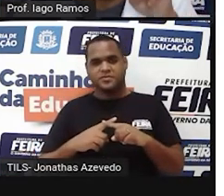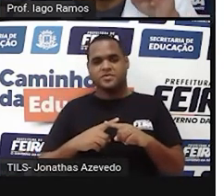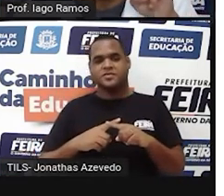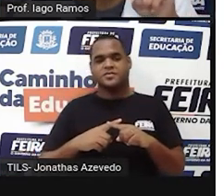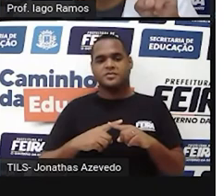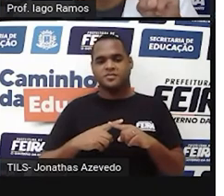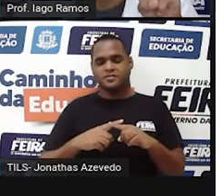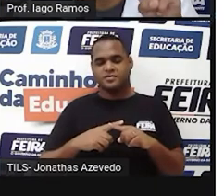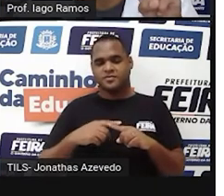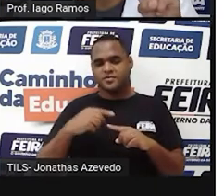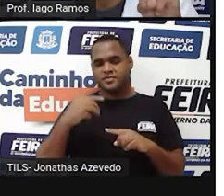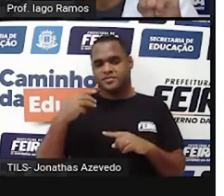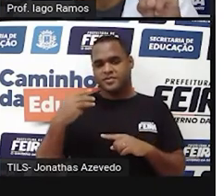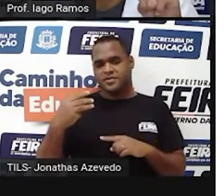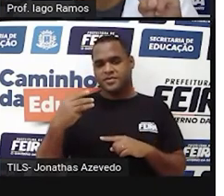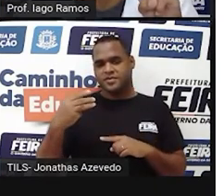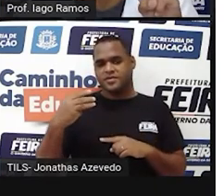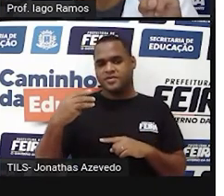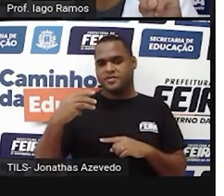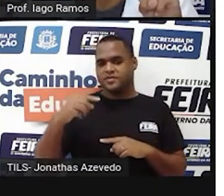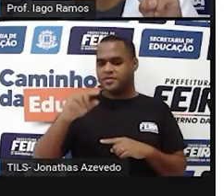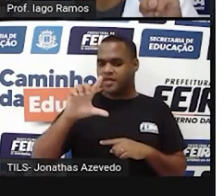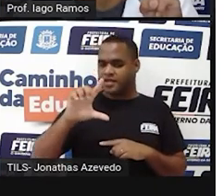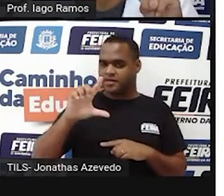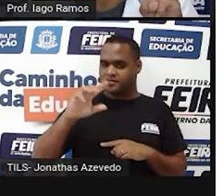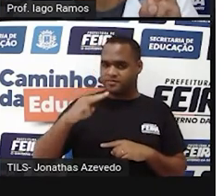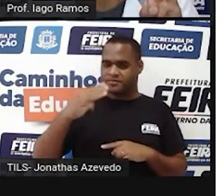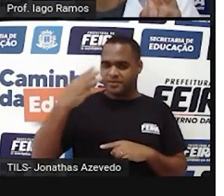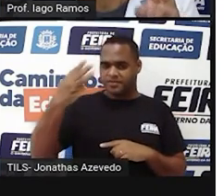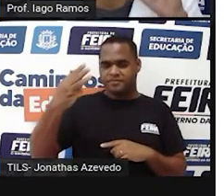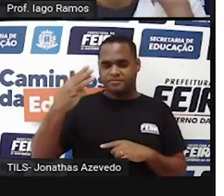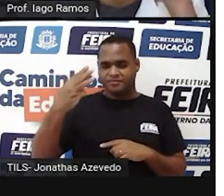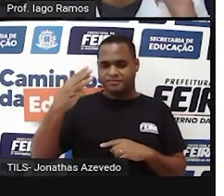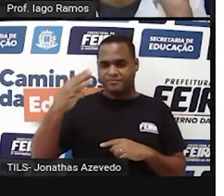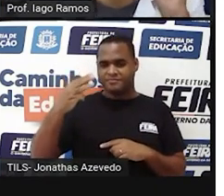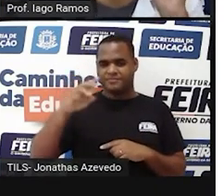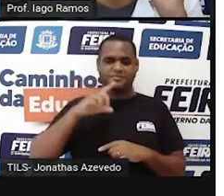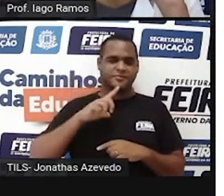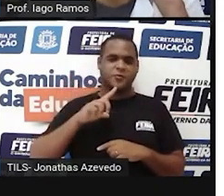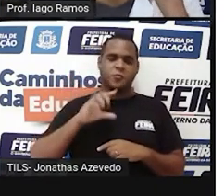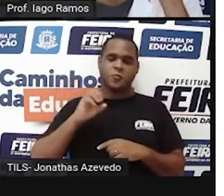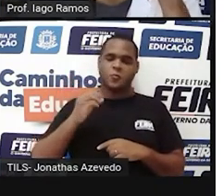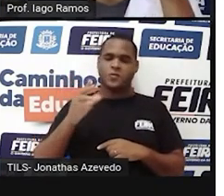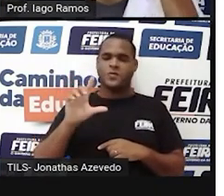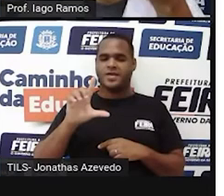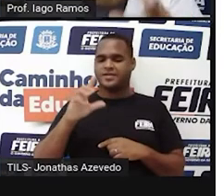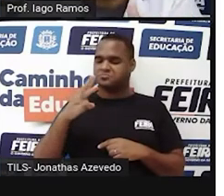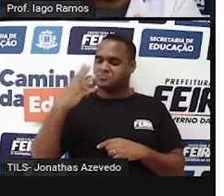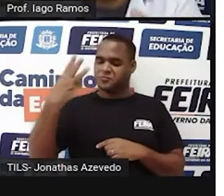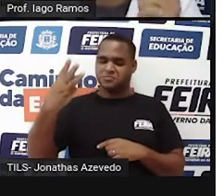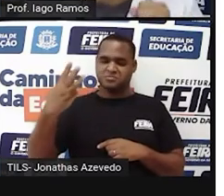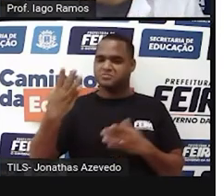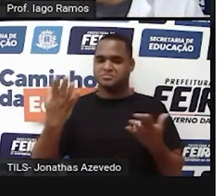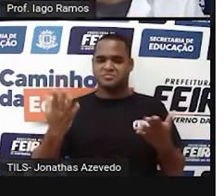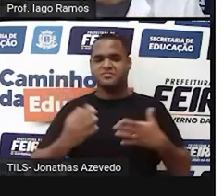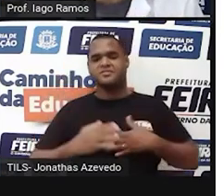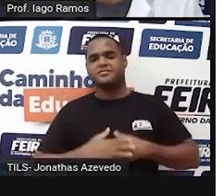em forma de potência, fica L elevado a três. Ou L ao cubo.